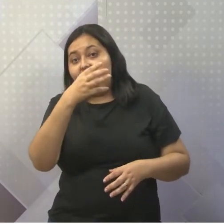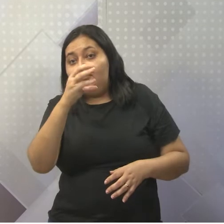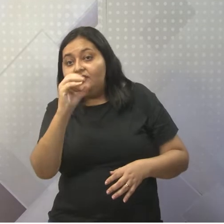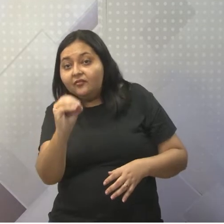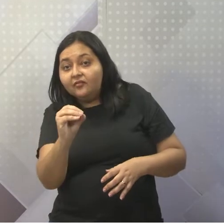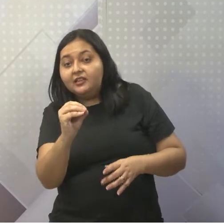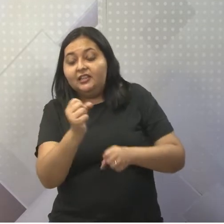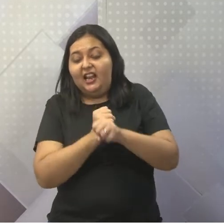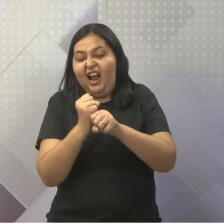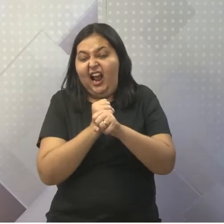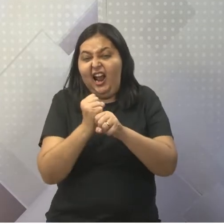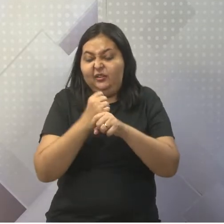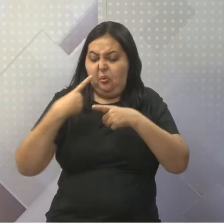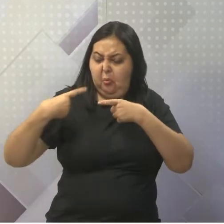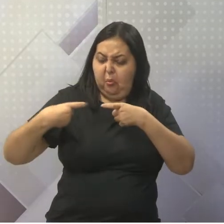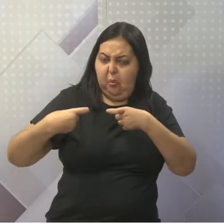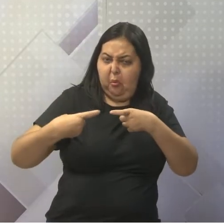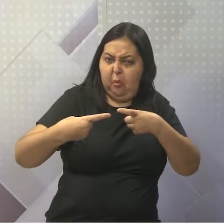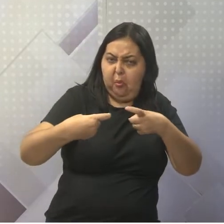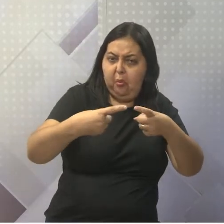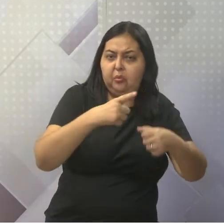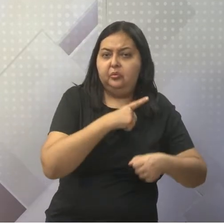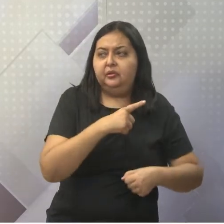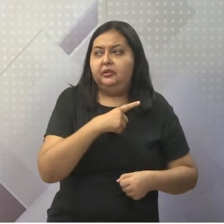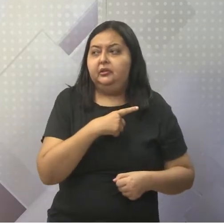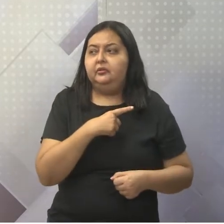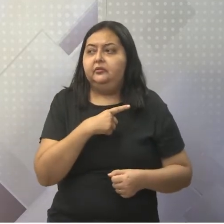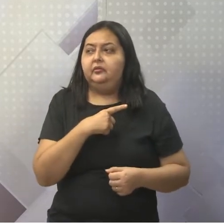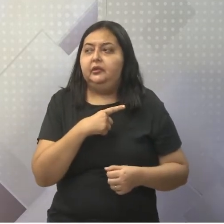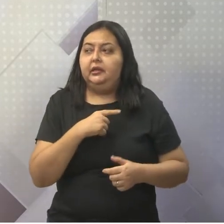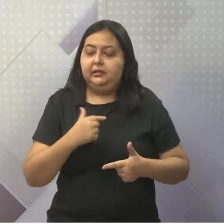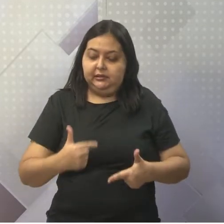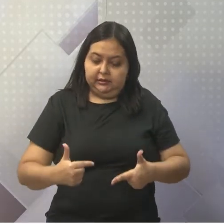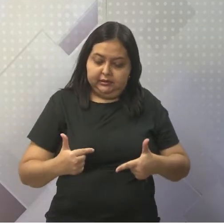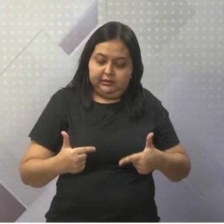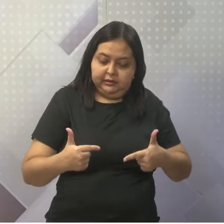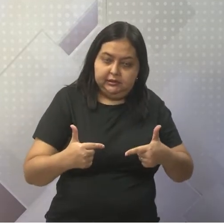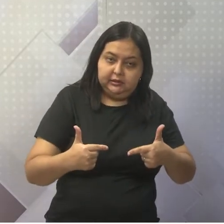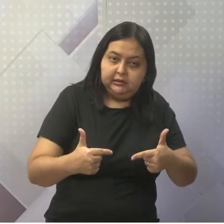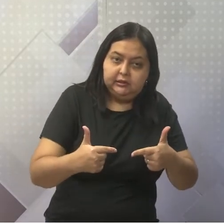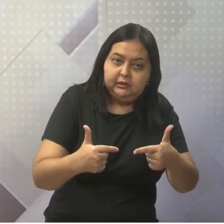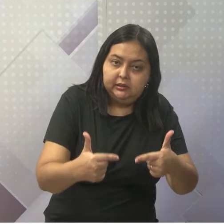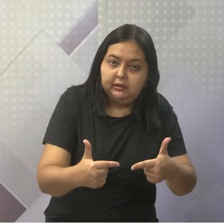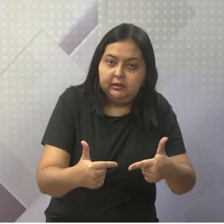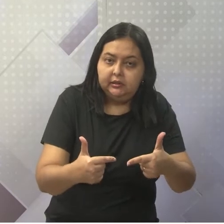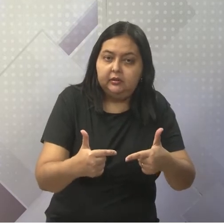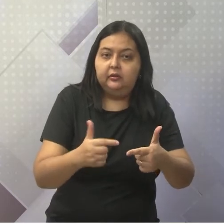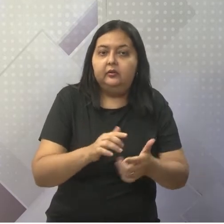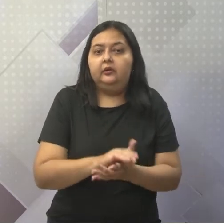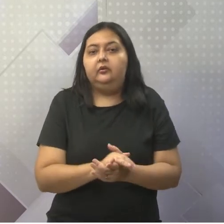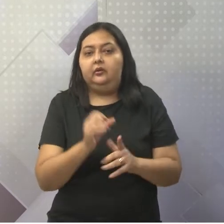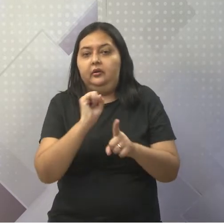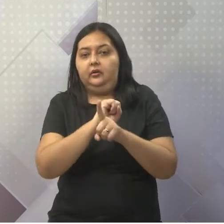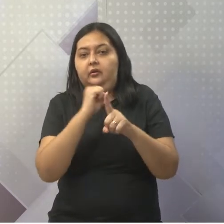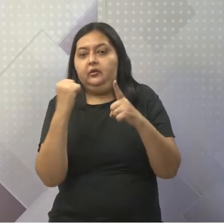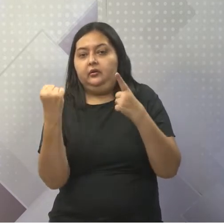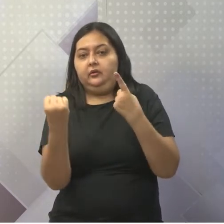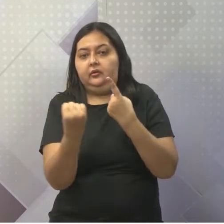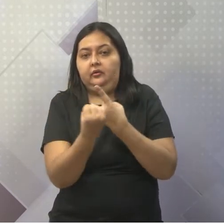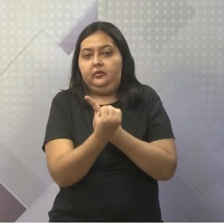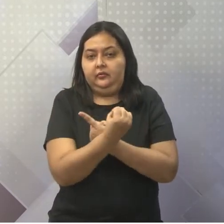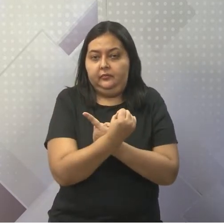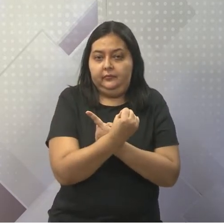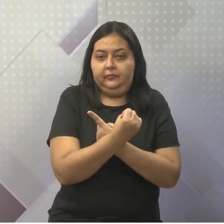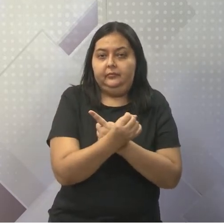nós temos, dentro desse contexto, também uma luta contra a segregação social, né?